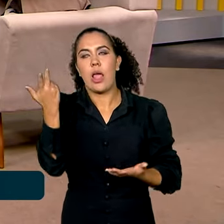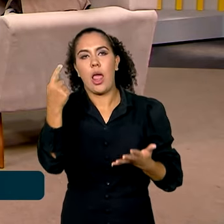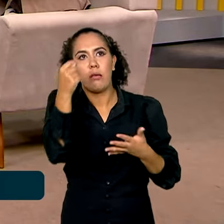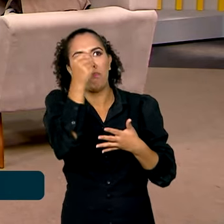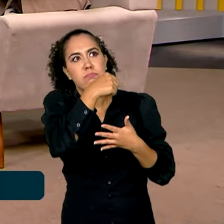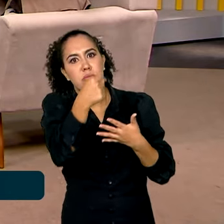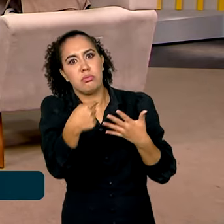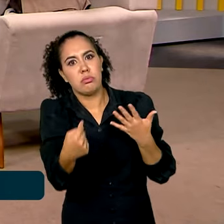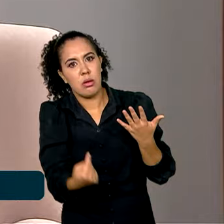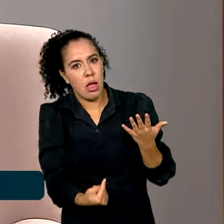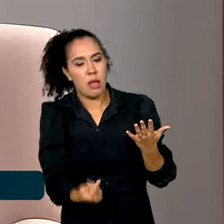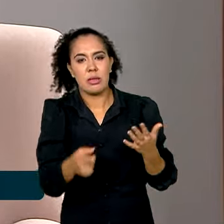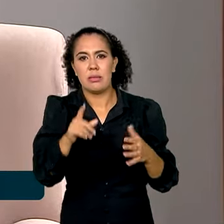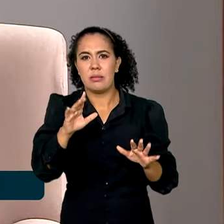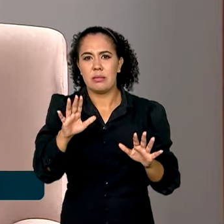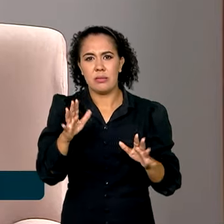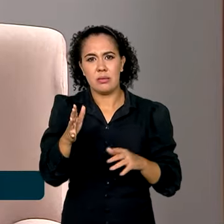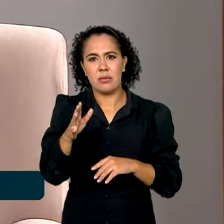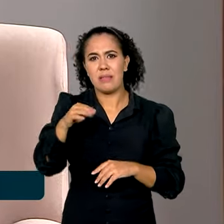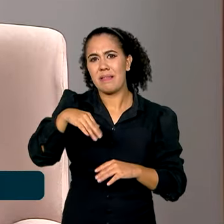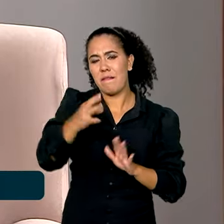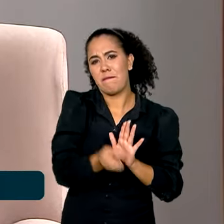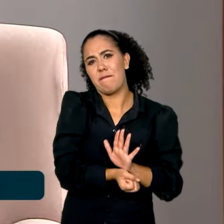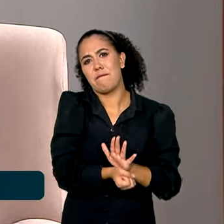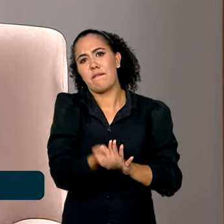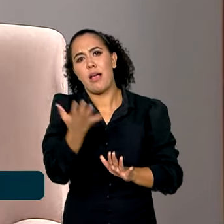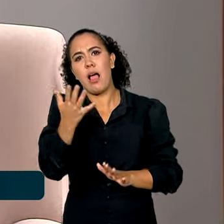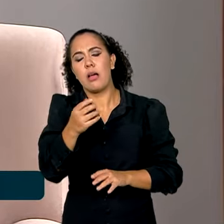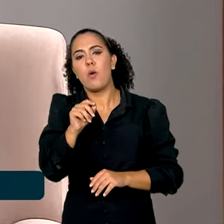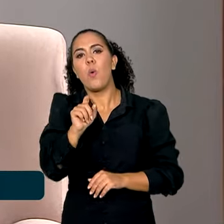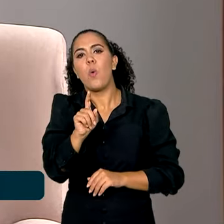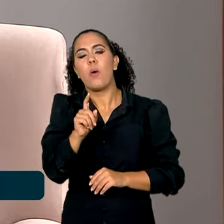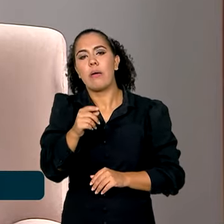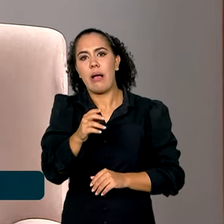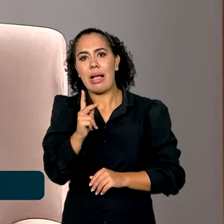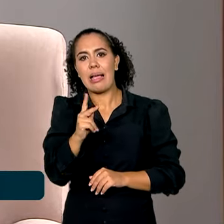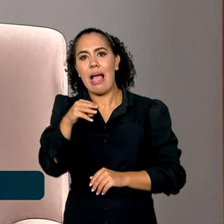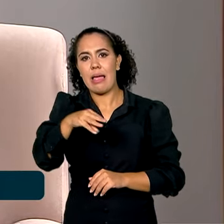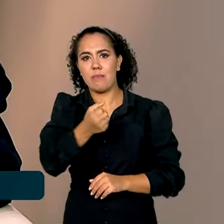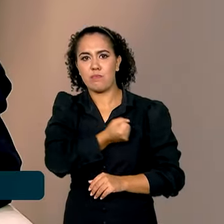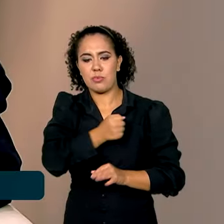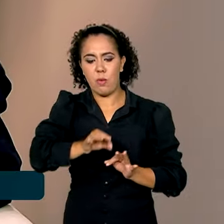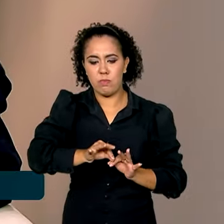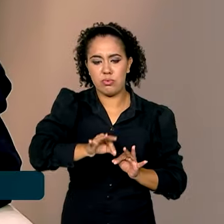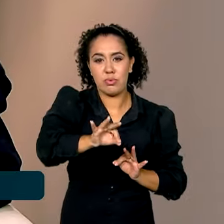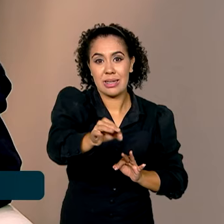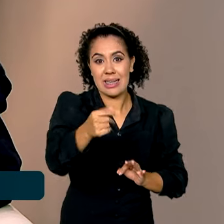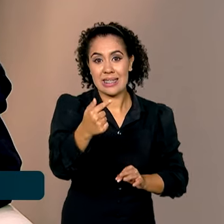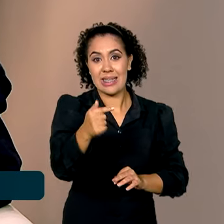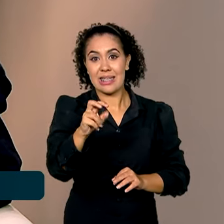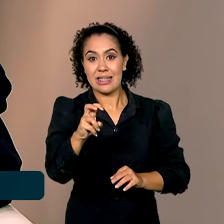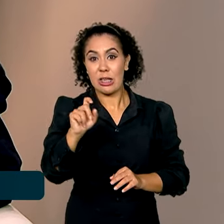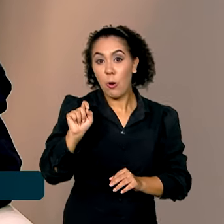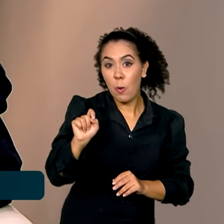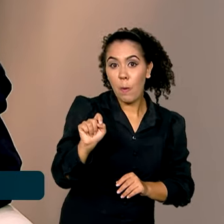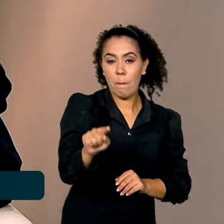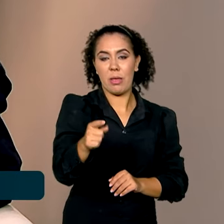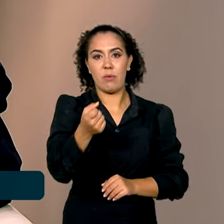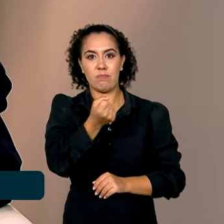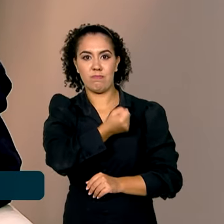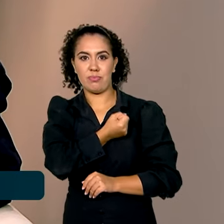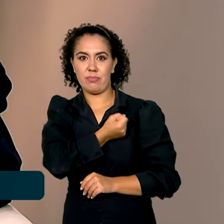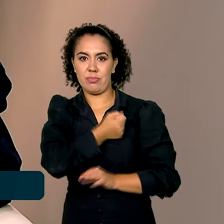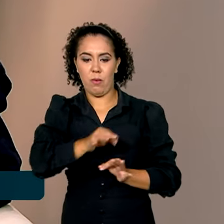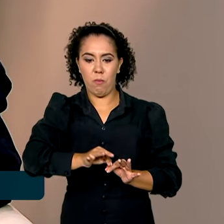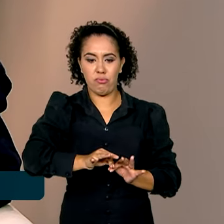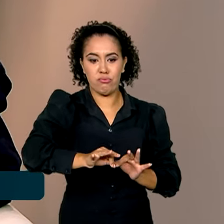tantos mil quilômetros de rodovias federais, São 75 mil quilômetros de rodovias federais. como